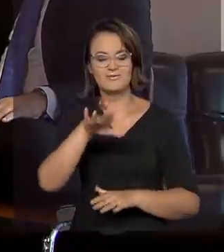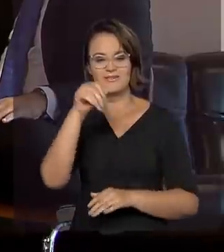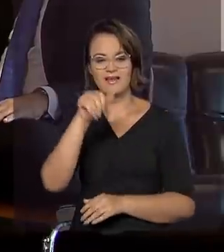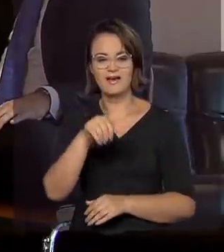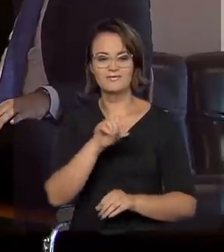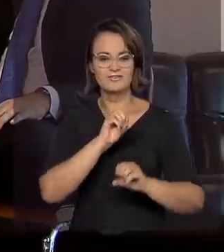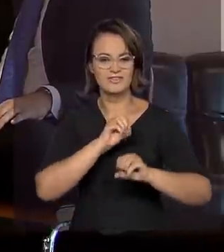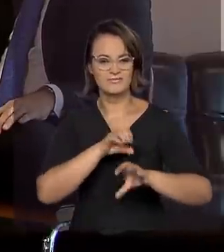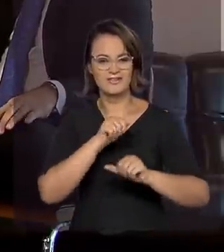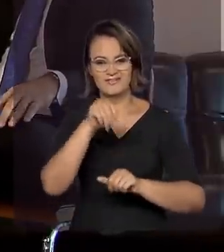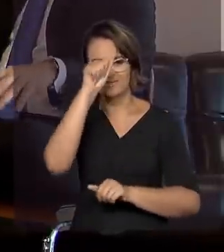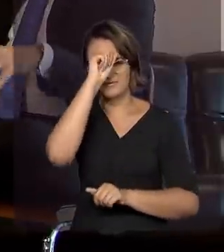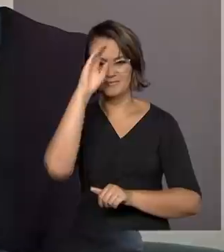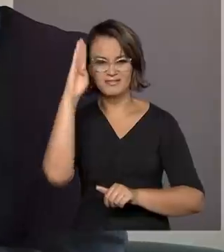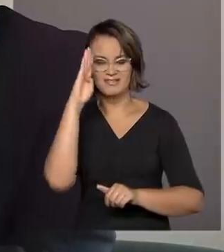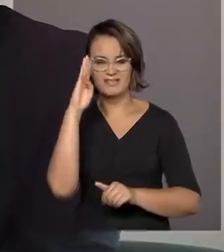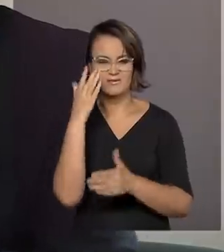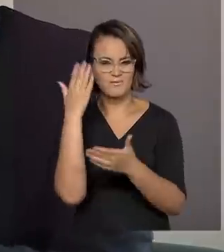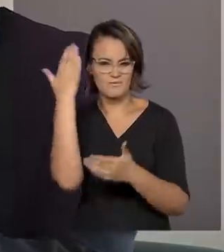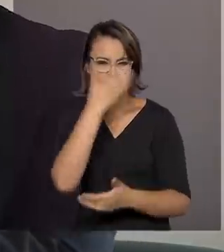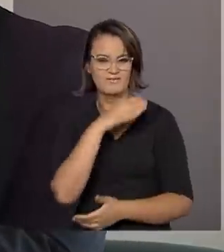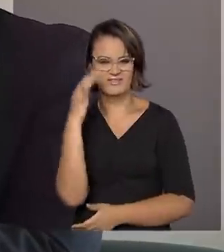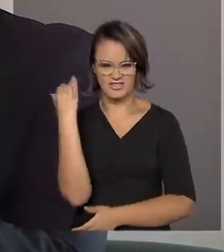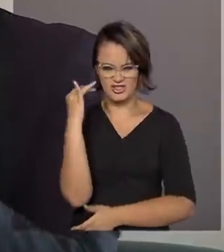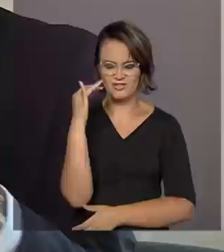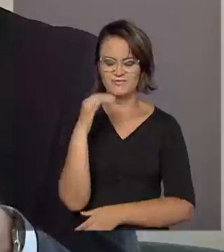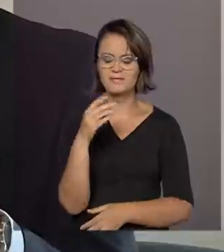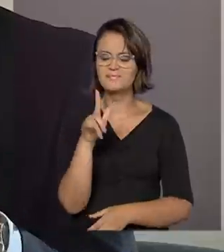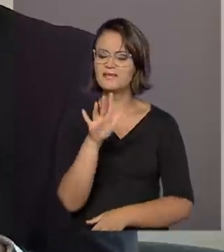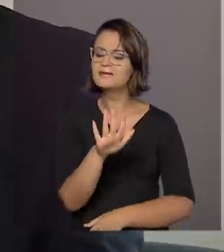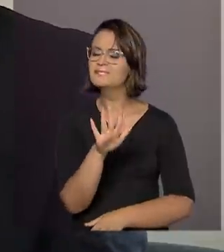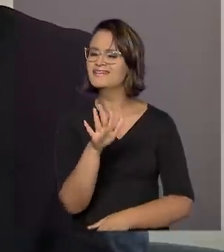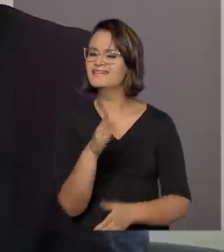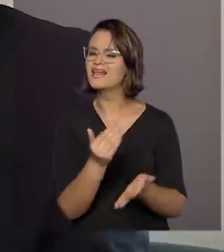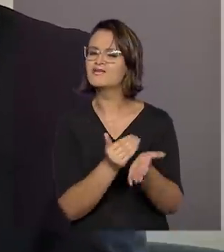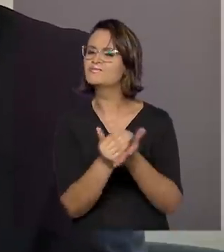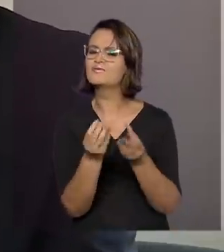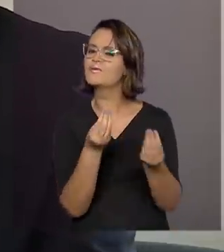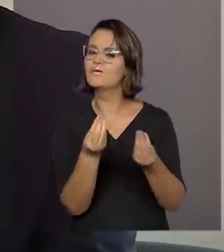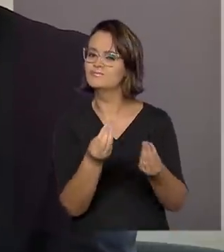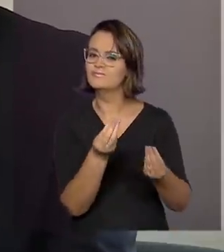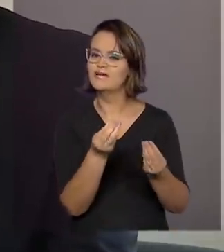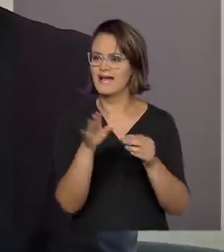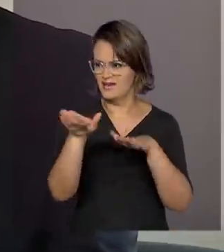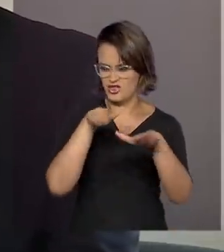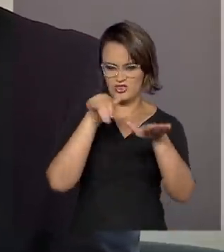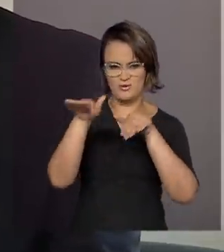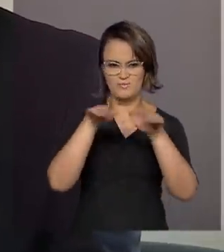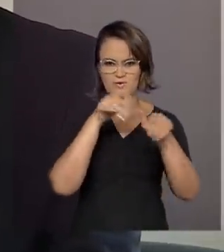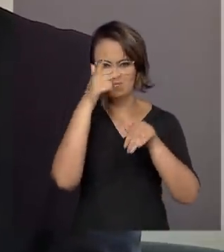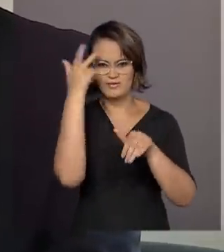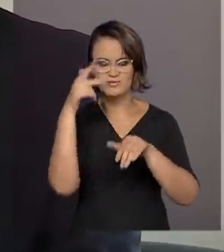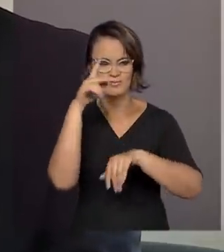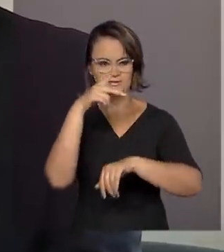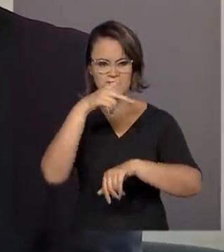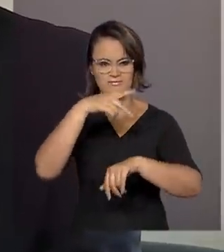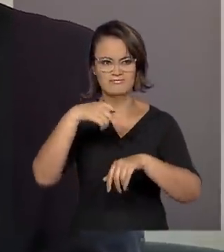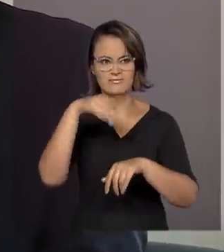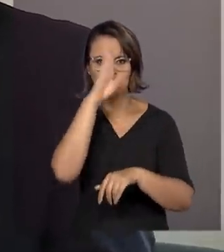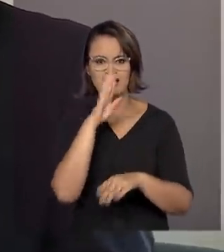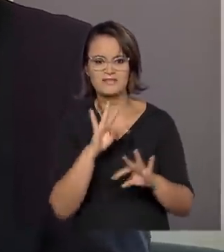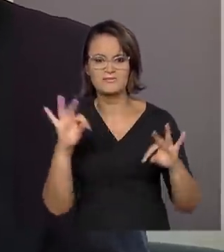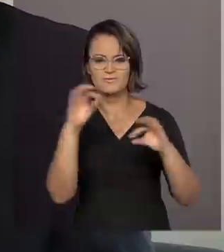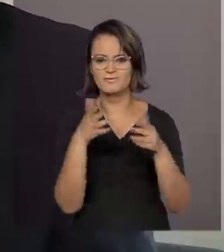baseada em evidência científica. Como é que ela funcionou? Ela reuniu diferentes interlocutores no Brasil inteiro, todos